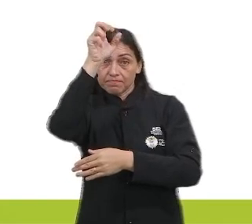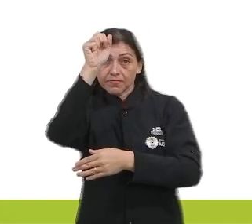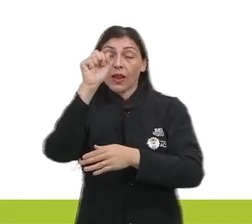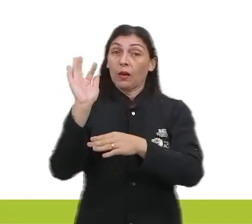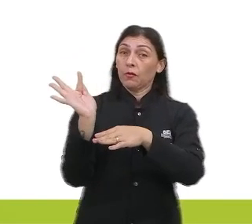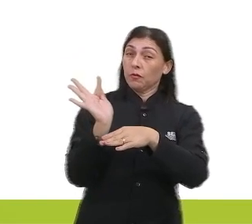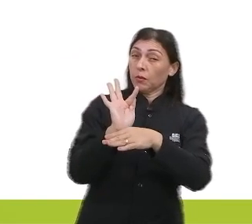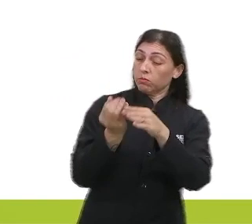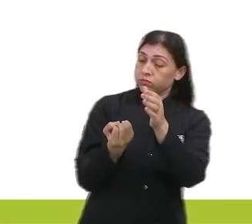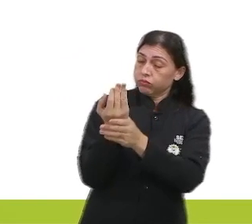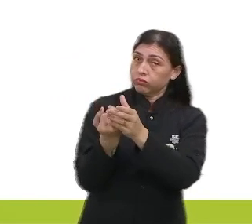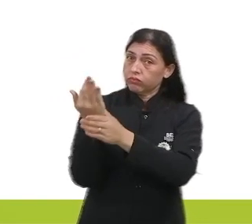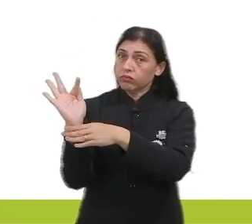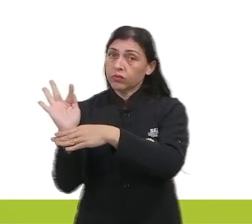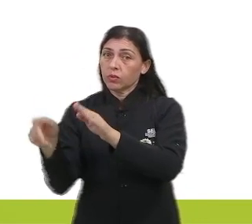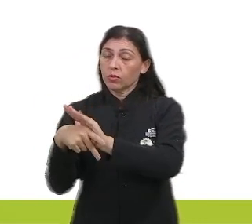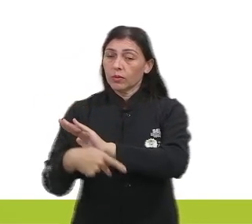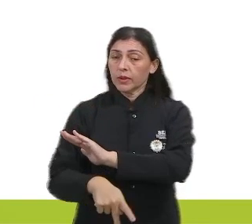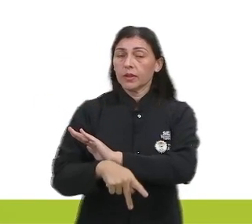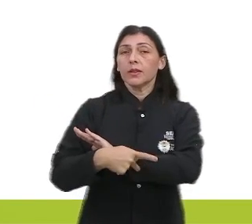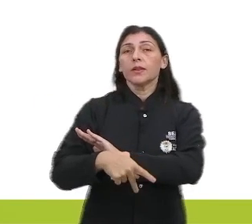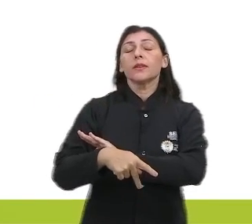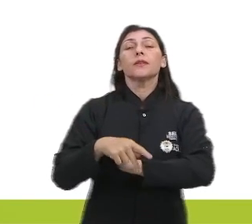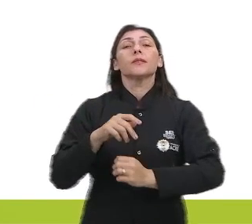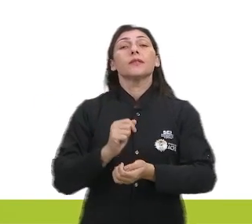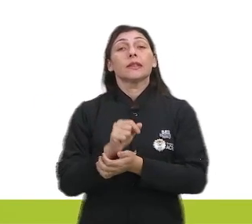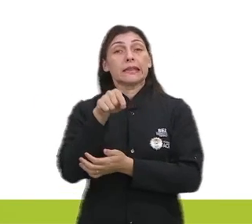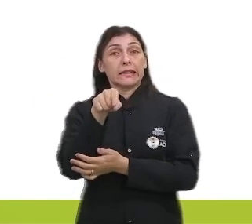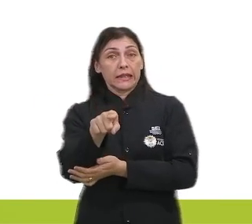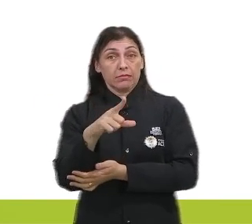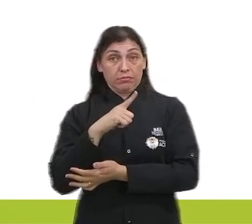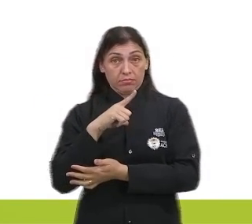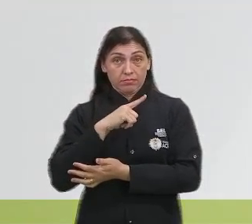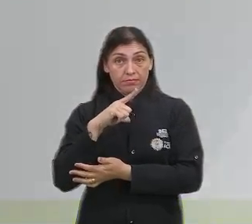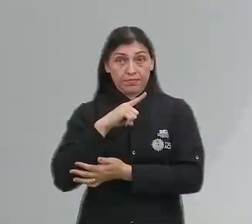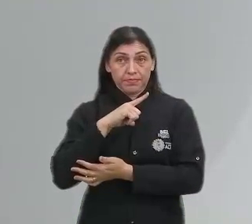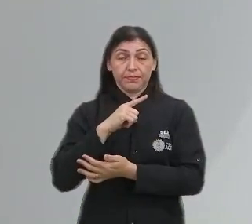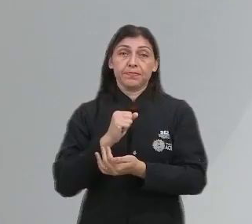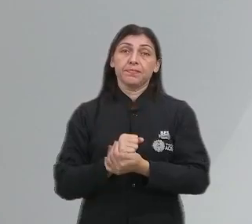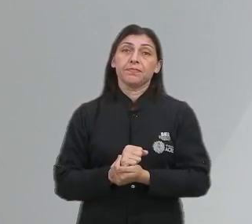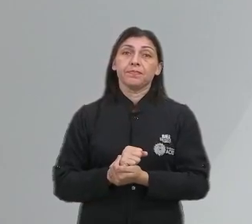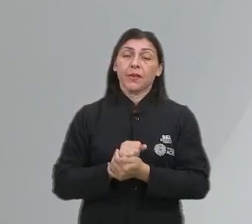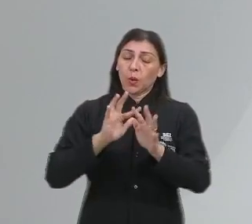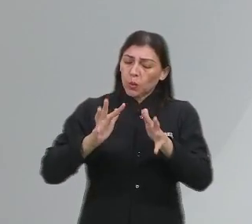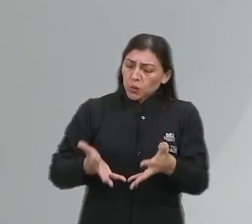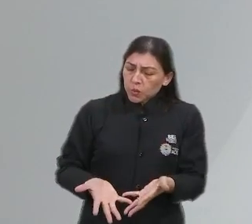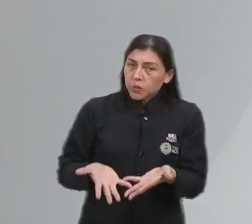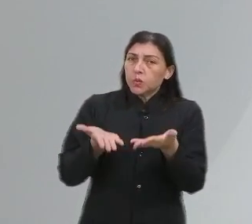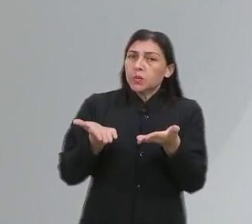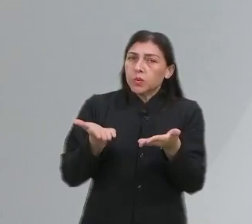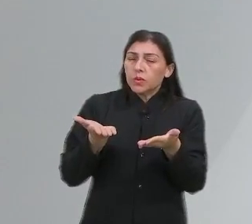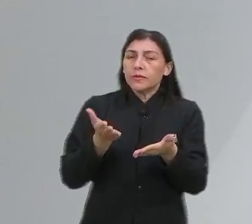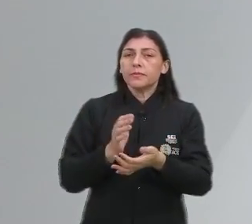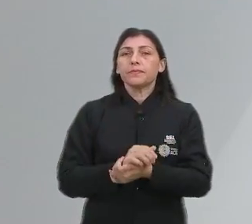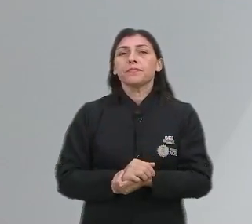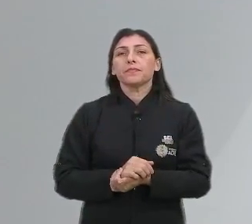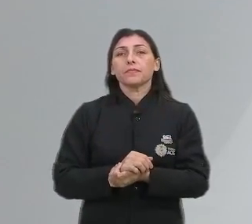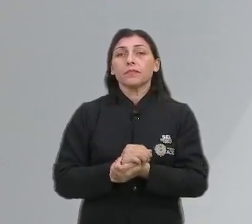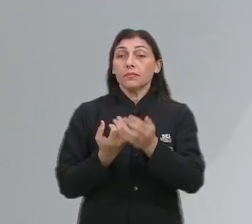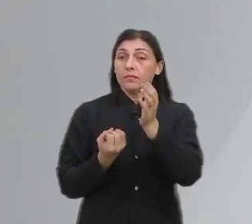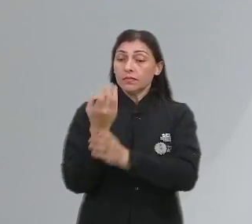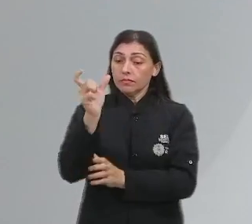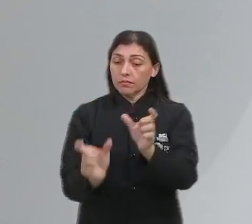filmes, né? Ou seja, se você tem um incentivo, né? Os